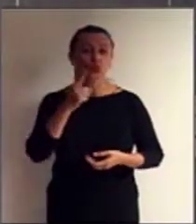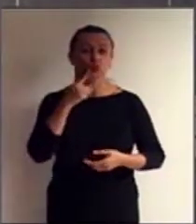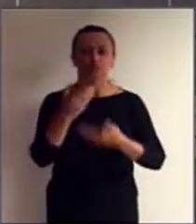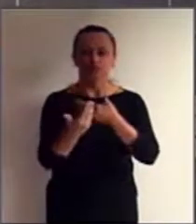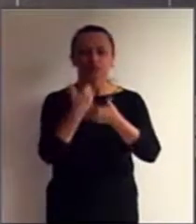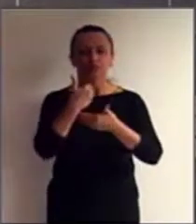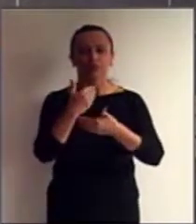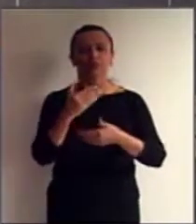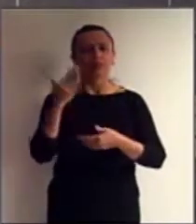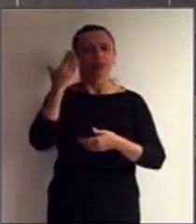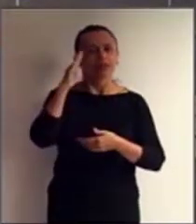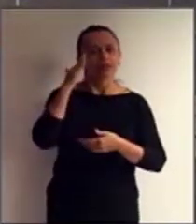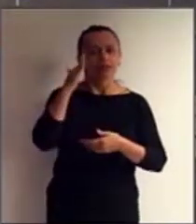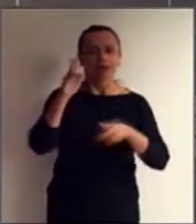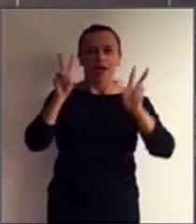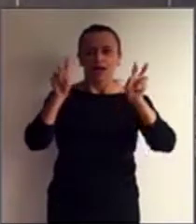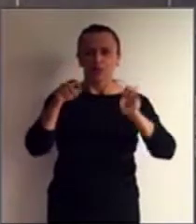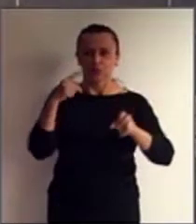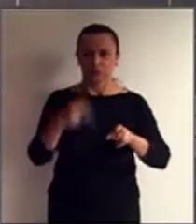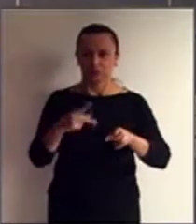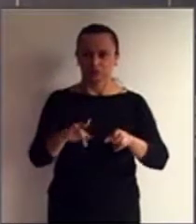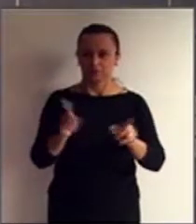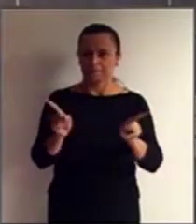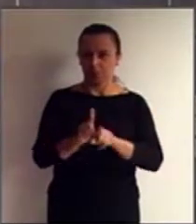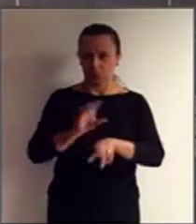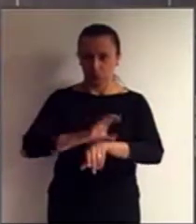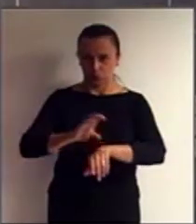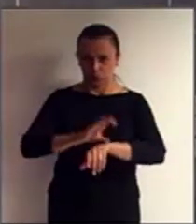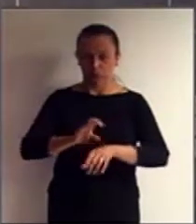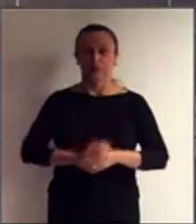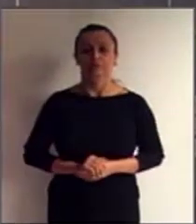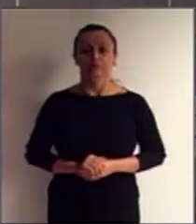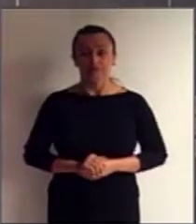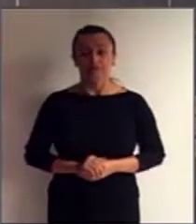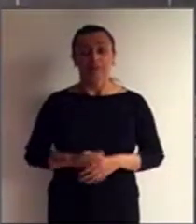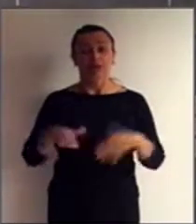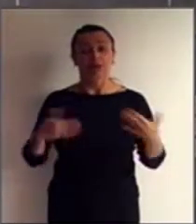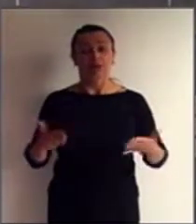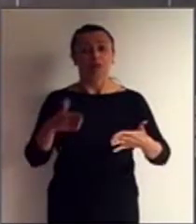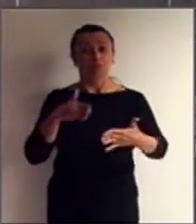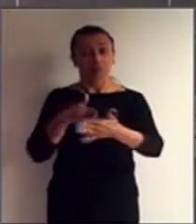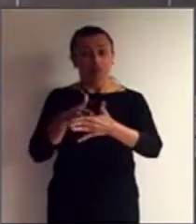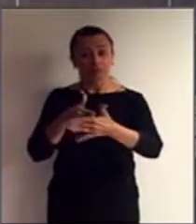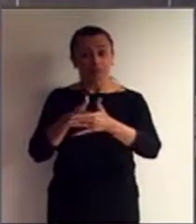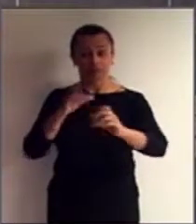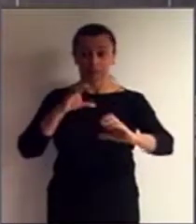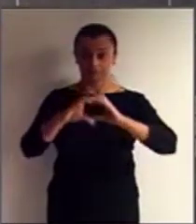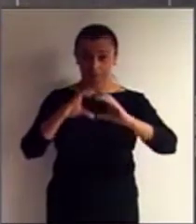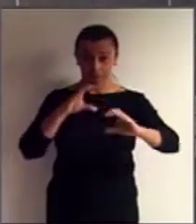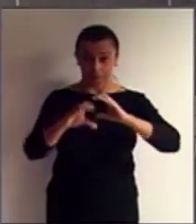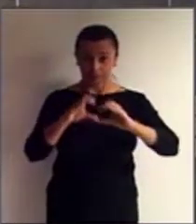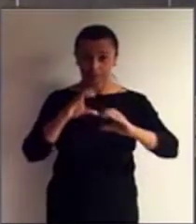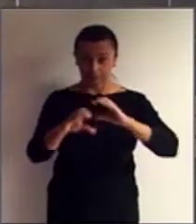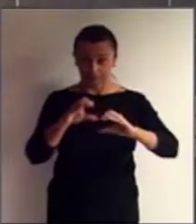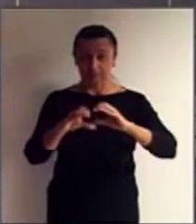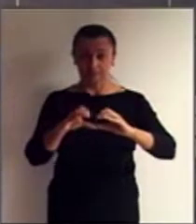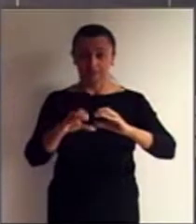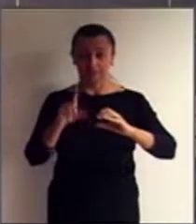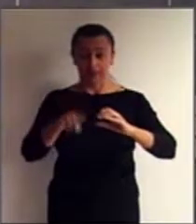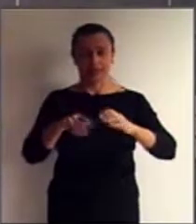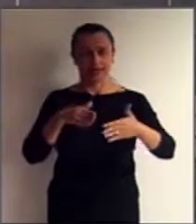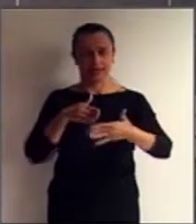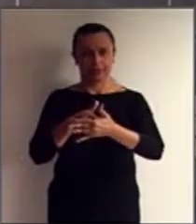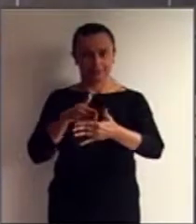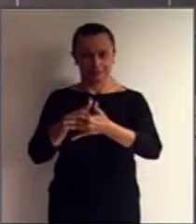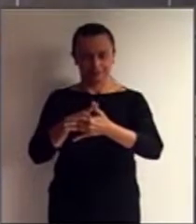ao conteúdo deste minicurso. Então, a barreira da comunicação, ela é impeditiva